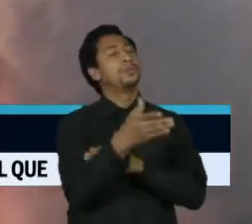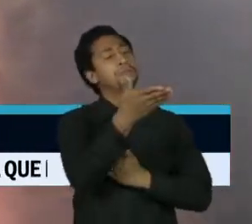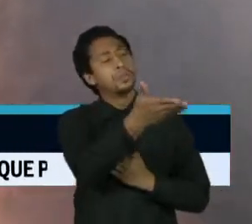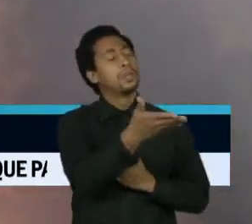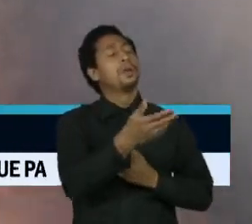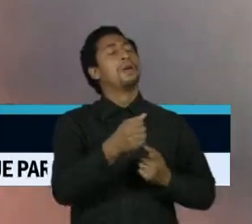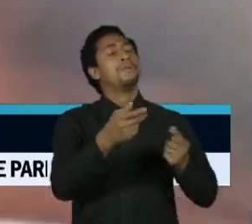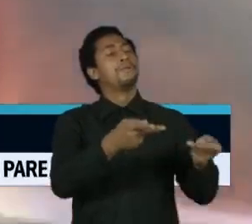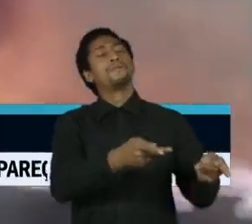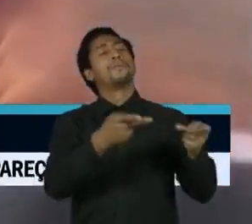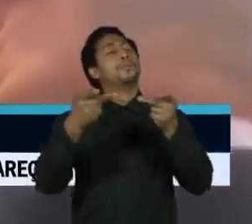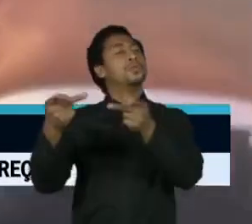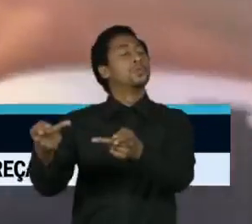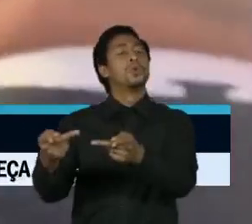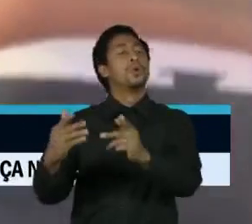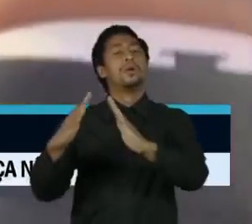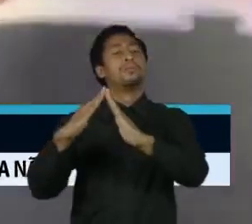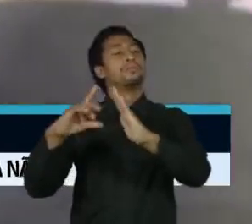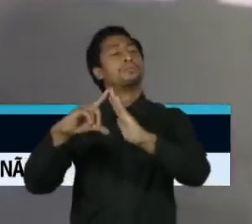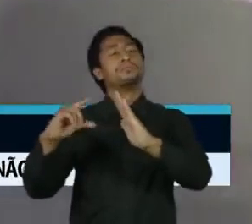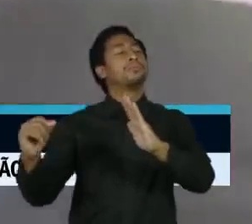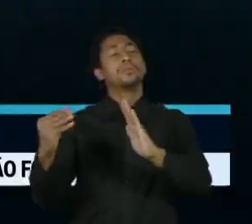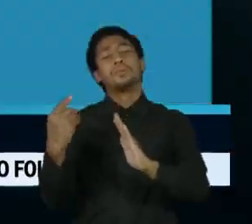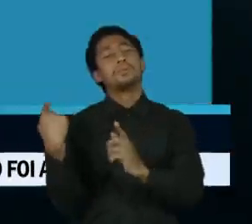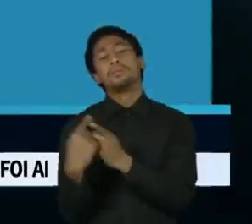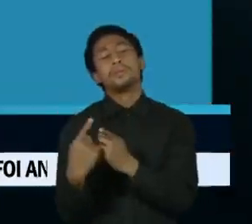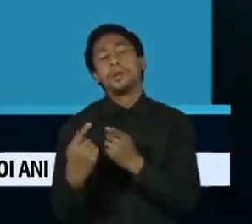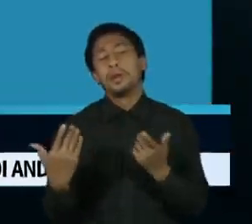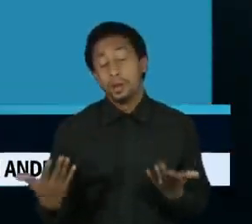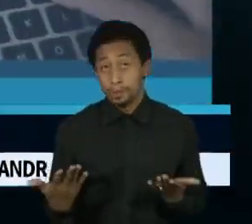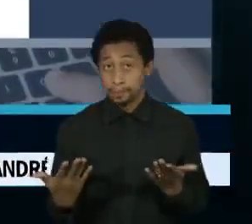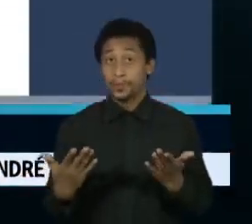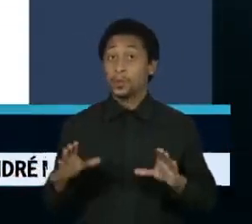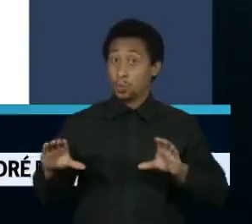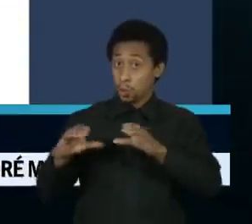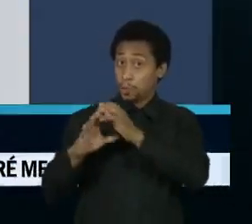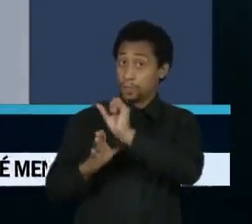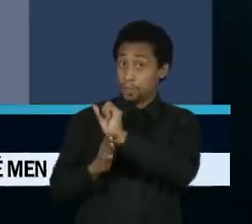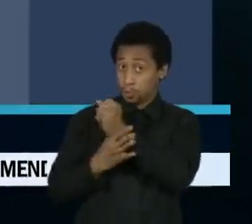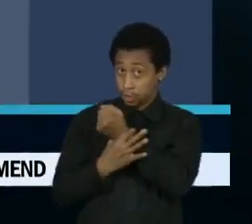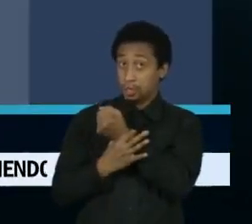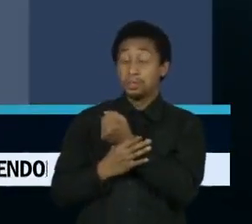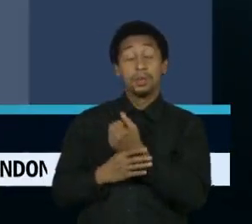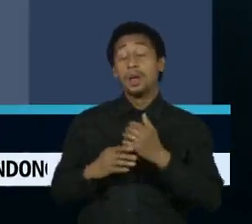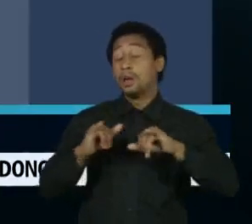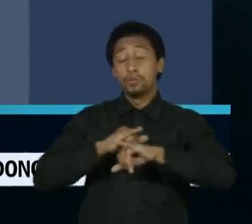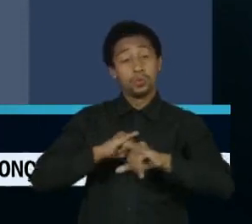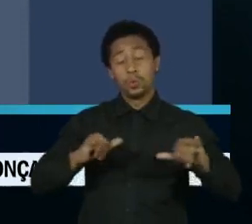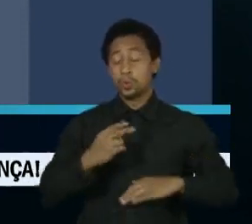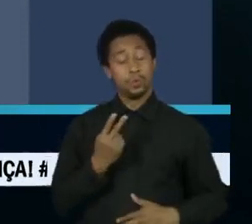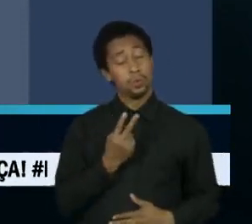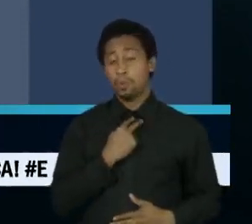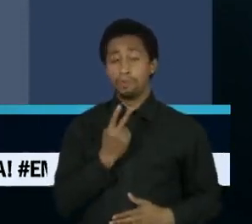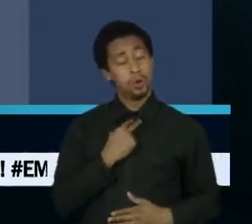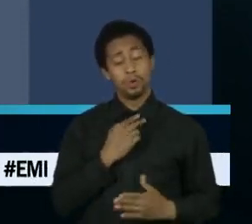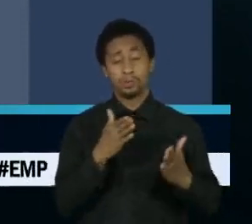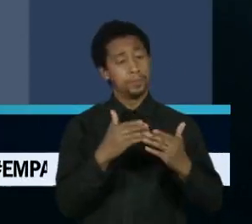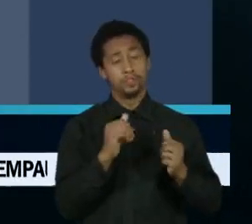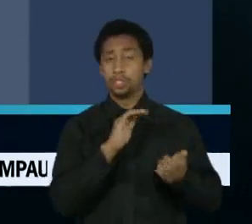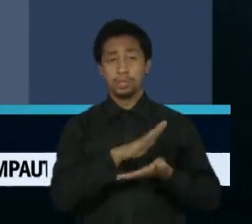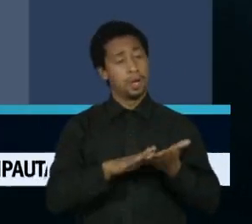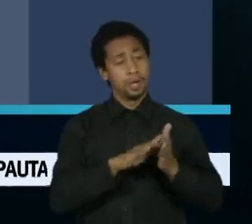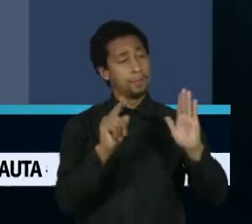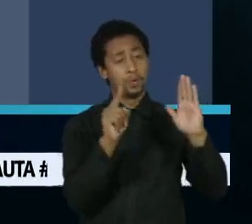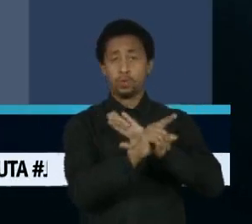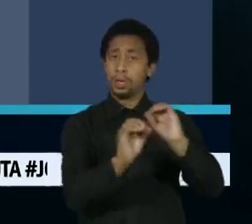ao Palácio do Planalto, por exemplo, o Gabinete de Segurança Institucional respondeu que a solicitação não poderá ser atendida porque